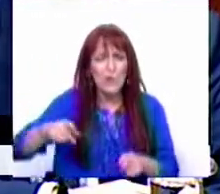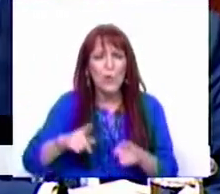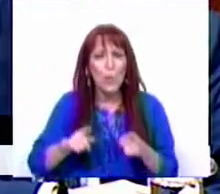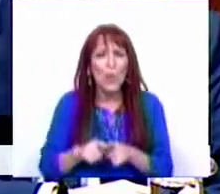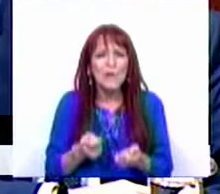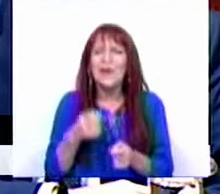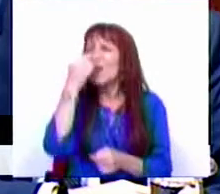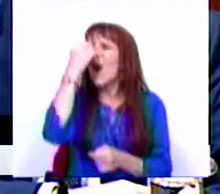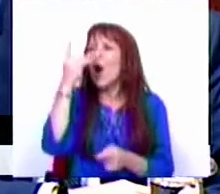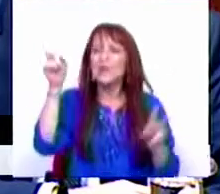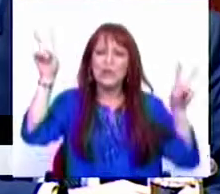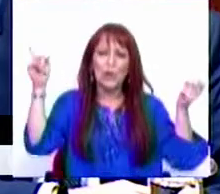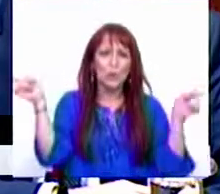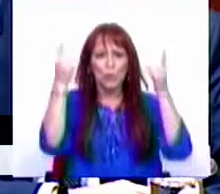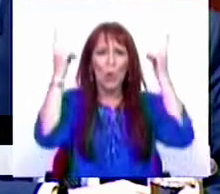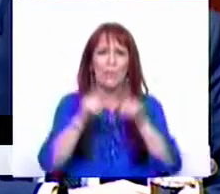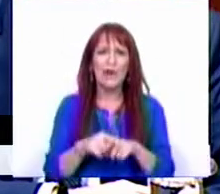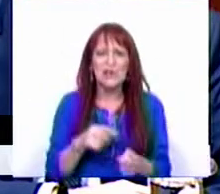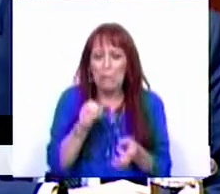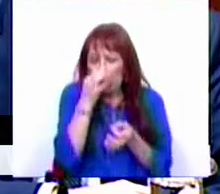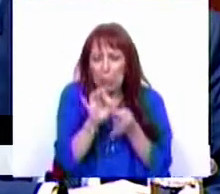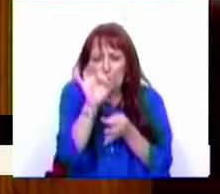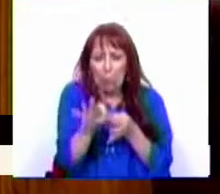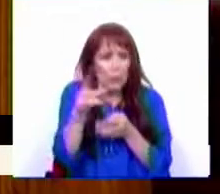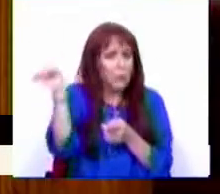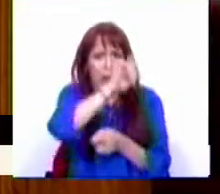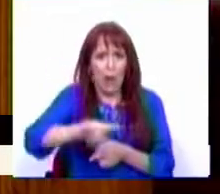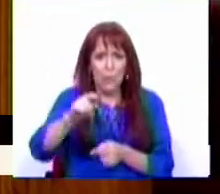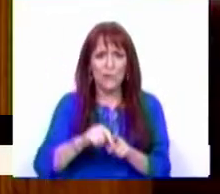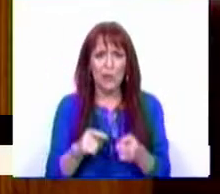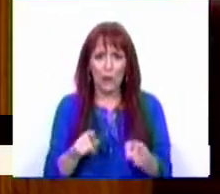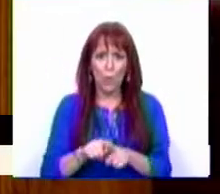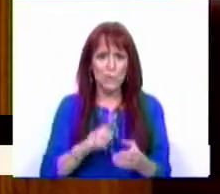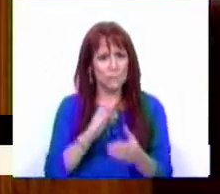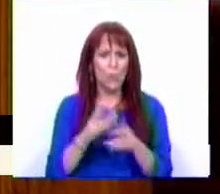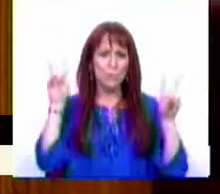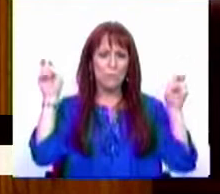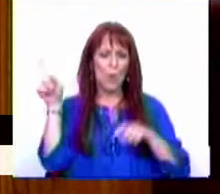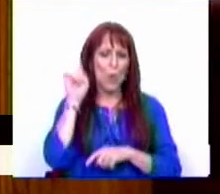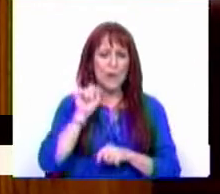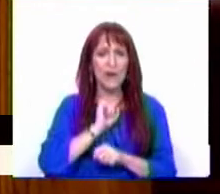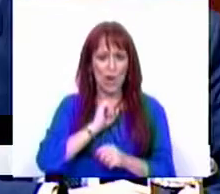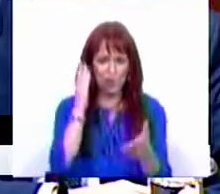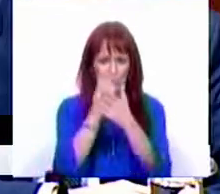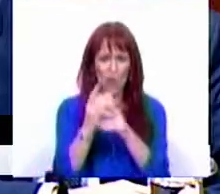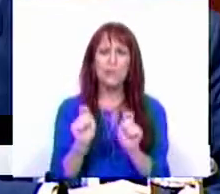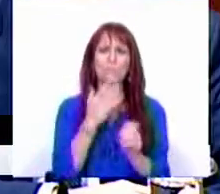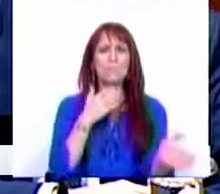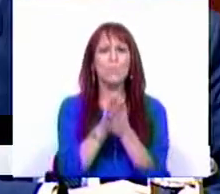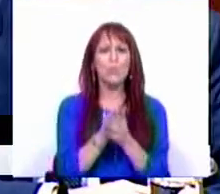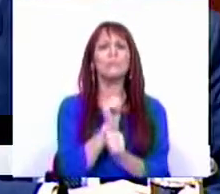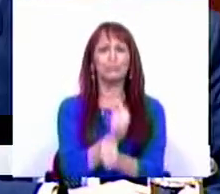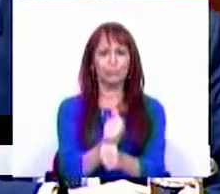são rosas, certamente, mas também não são migalhas, são certamente pães com muita qualidade que as nossas escolas irão utilizar